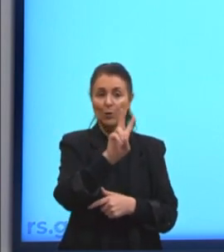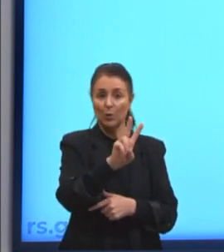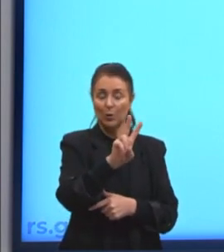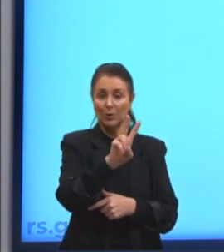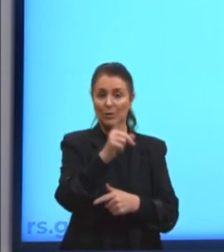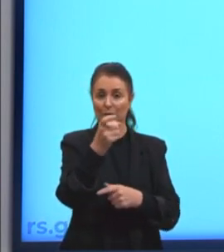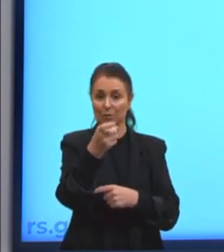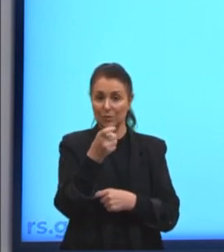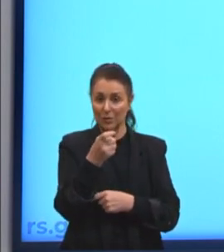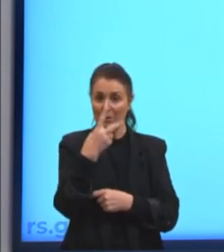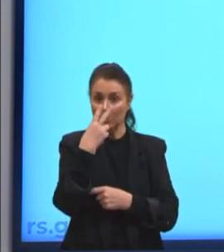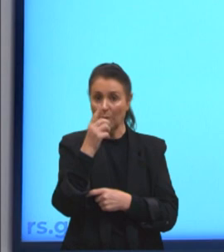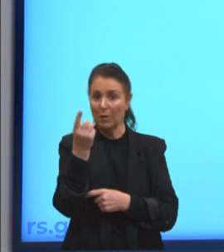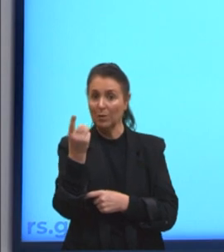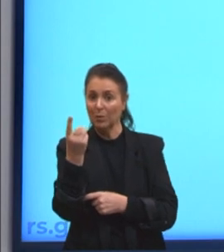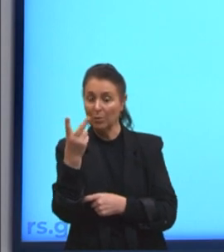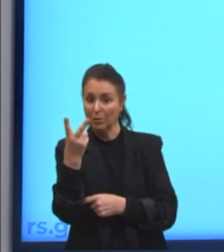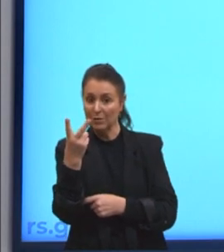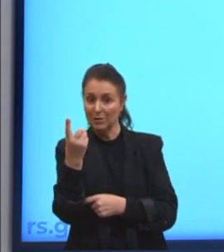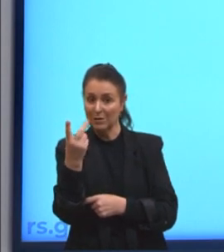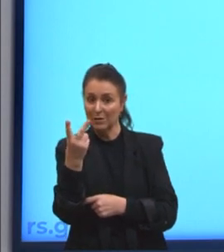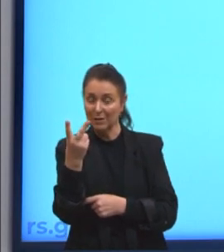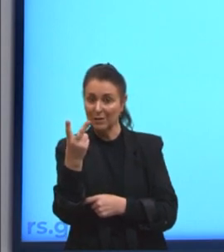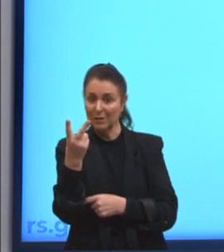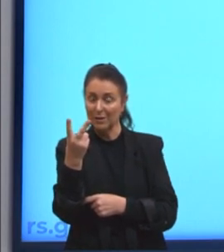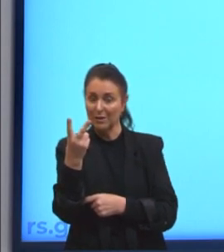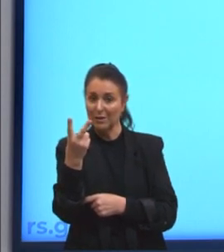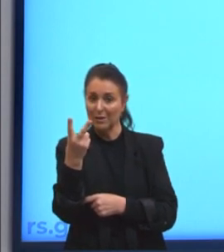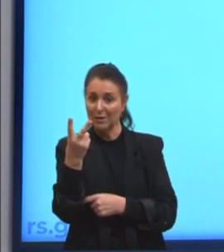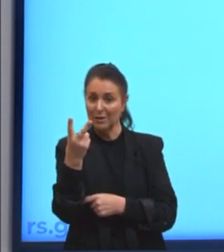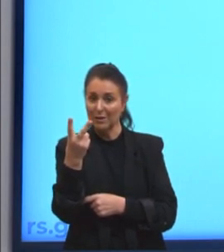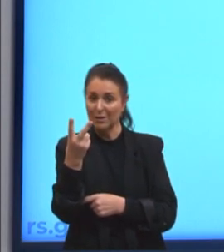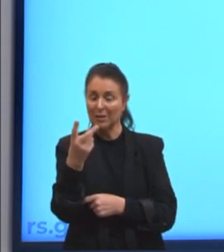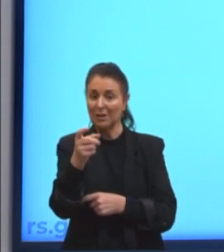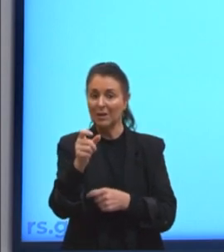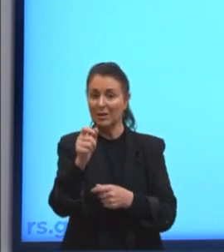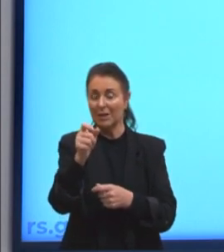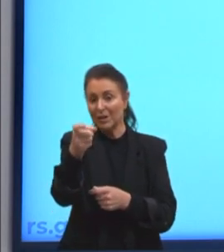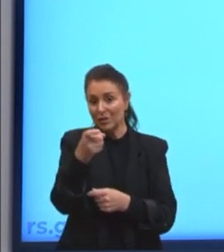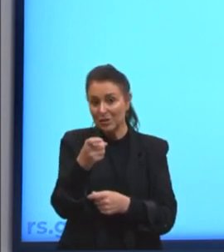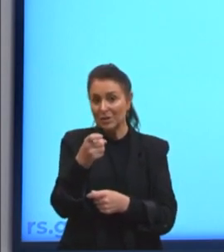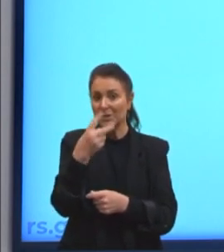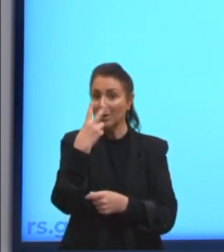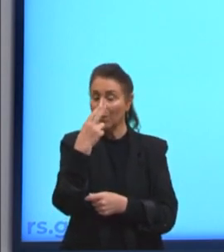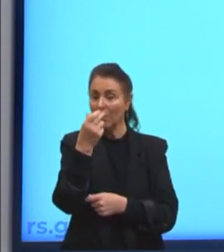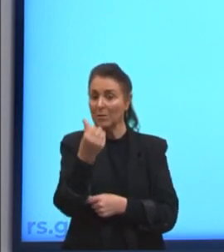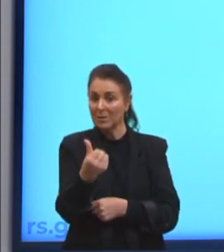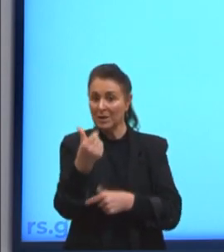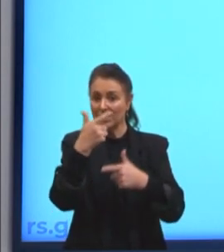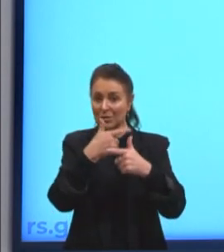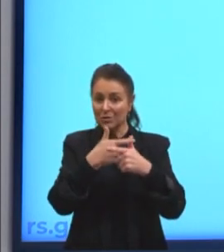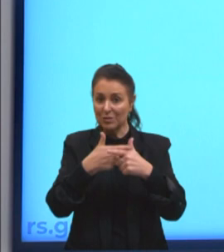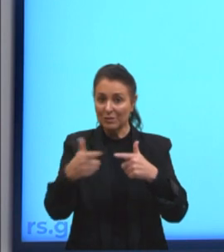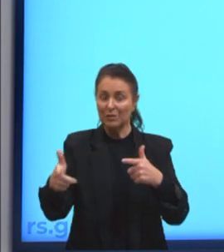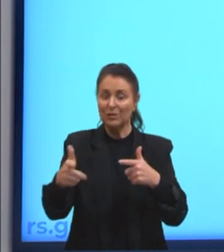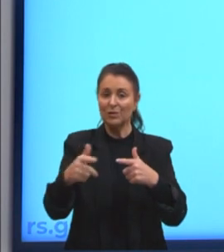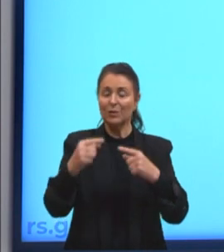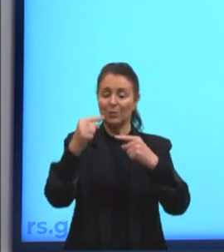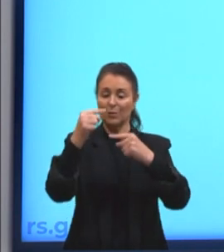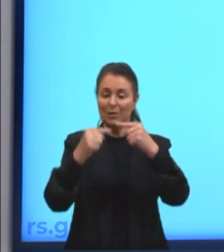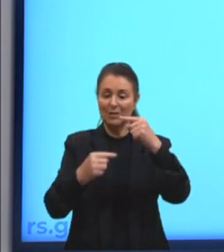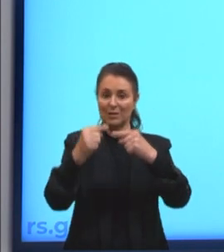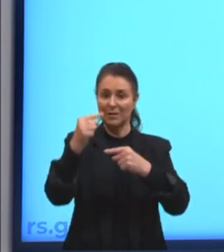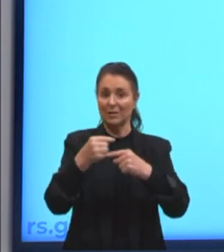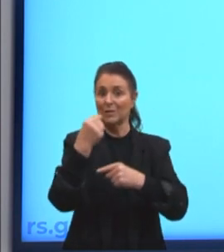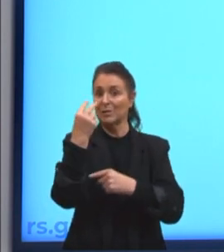2X igual a 12 pode ser reescrito como X igual a 6, dividindo as grandezas ali